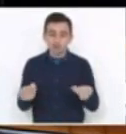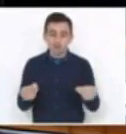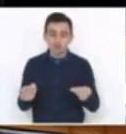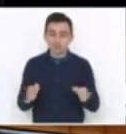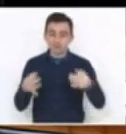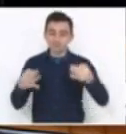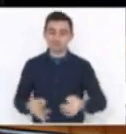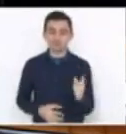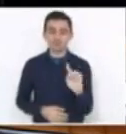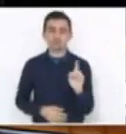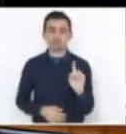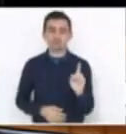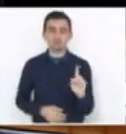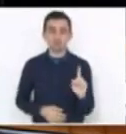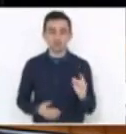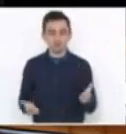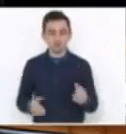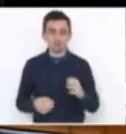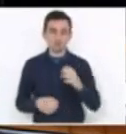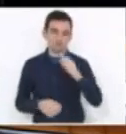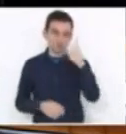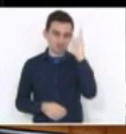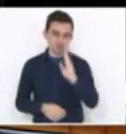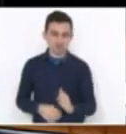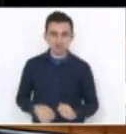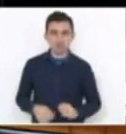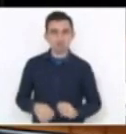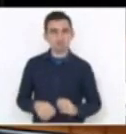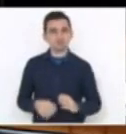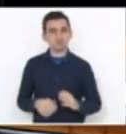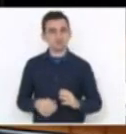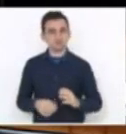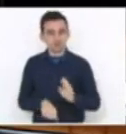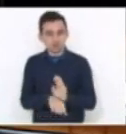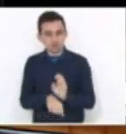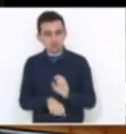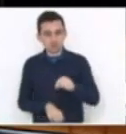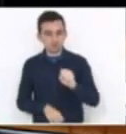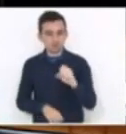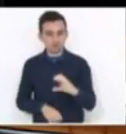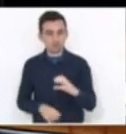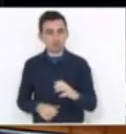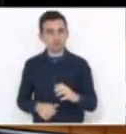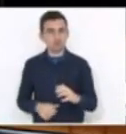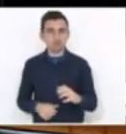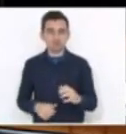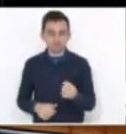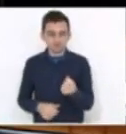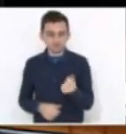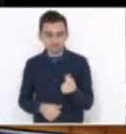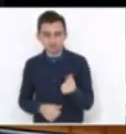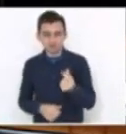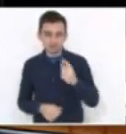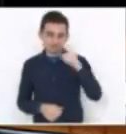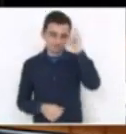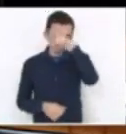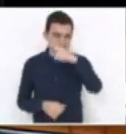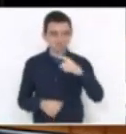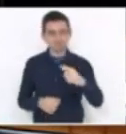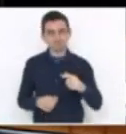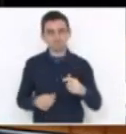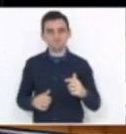passa o país, o momento para que passa o Estado, as dificuldades financeiras que existem para compor os orçamentos. E